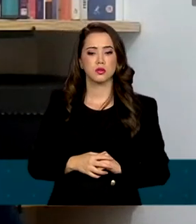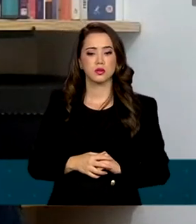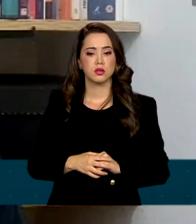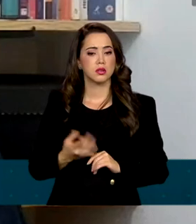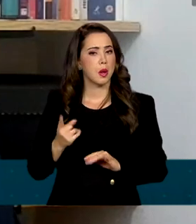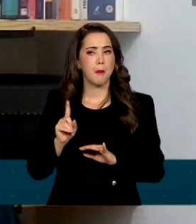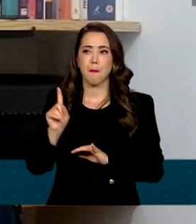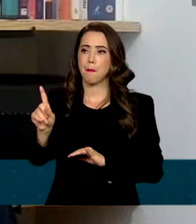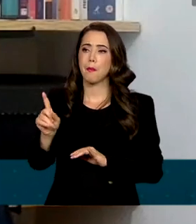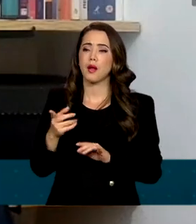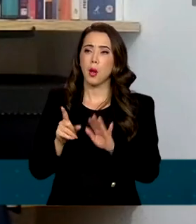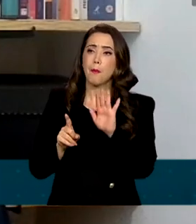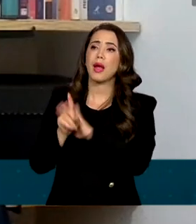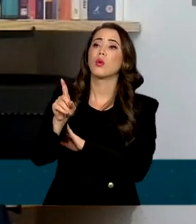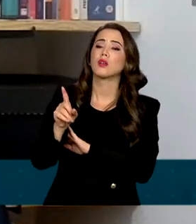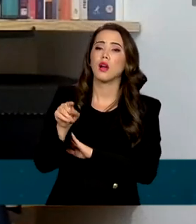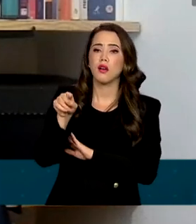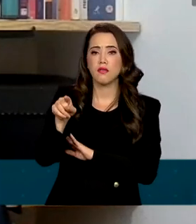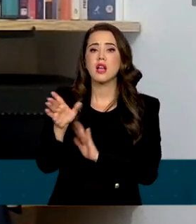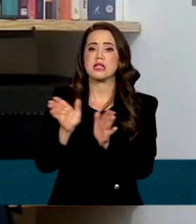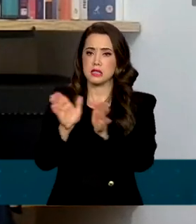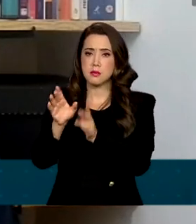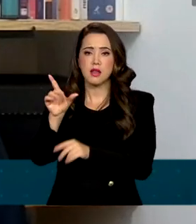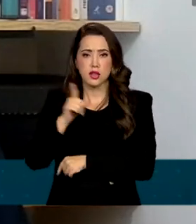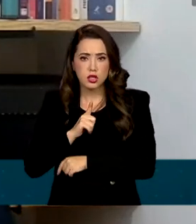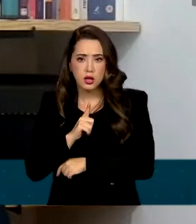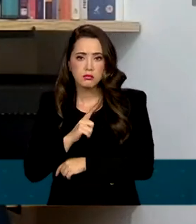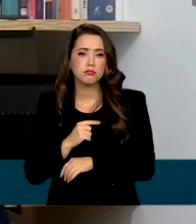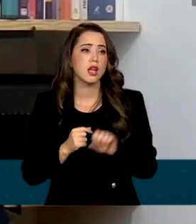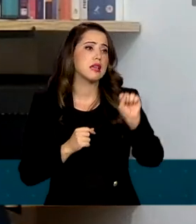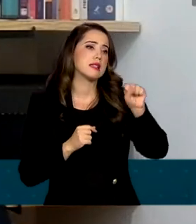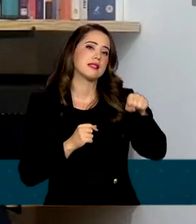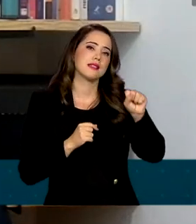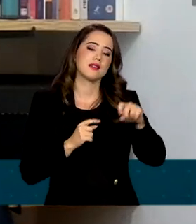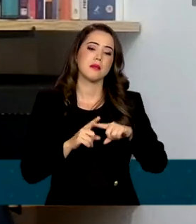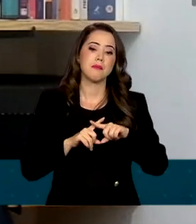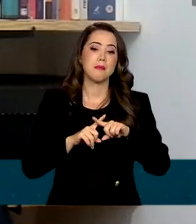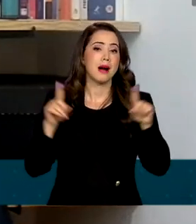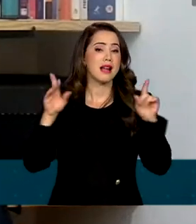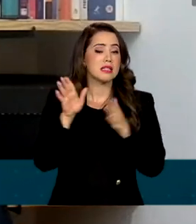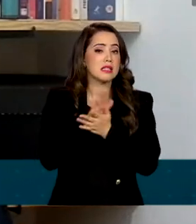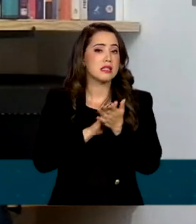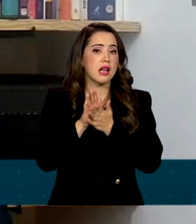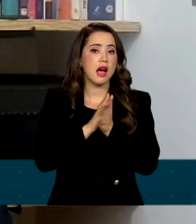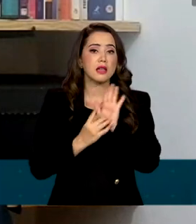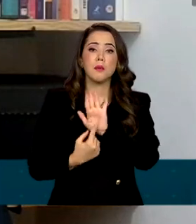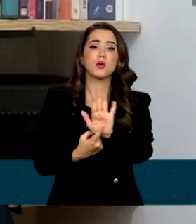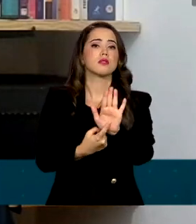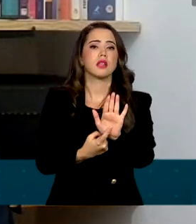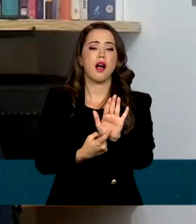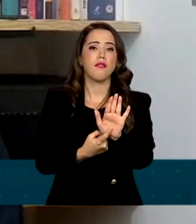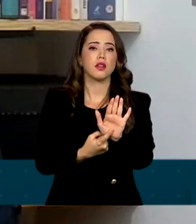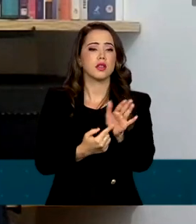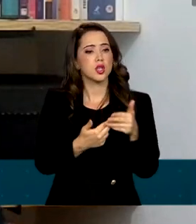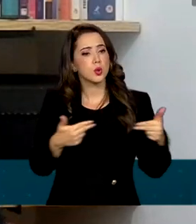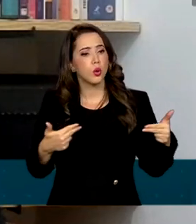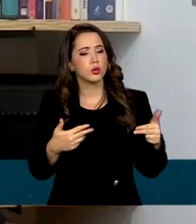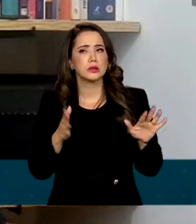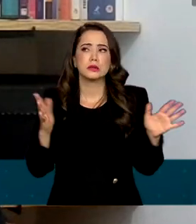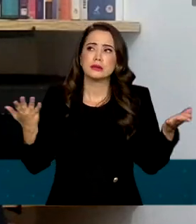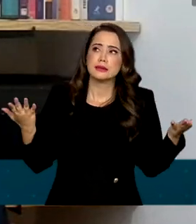abordava eles diziam que eram acessíveis. Só que não tinha nada informando no material. Então fica